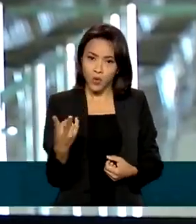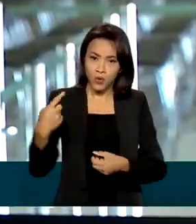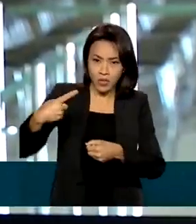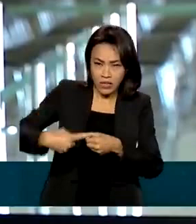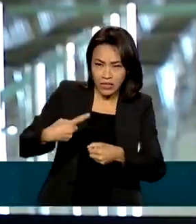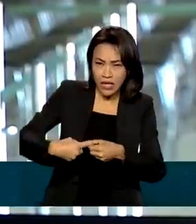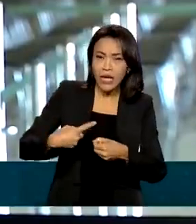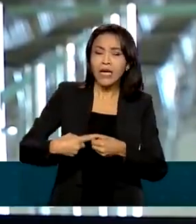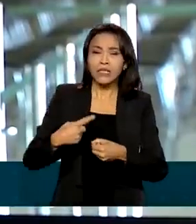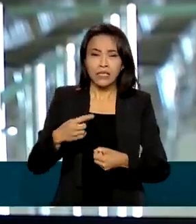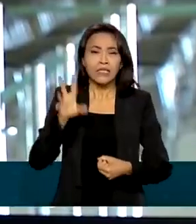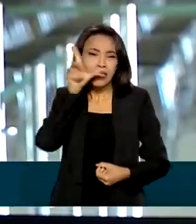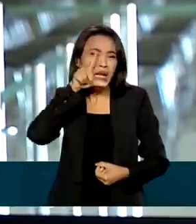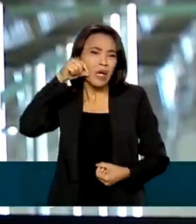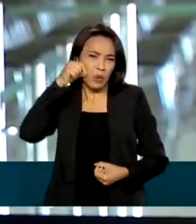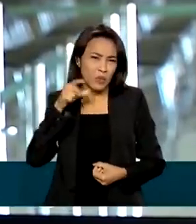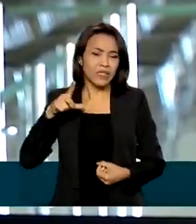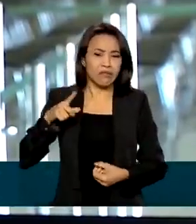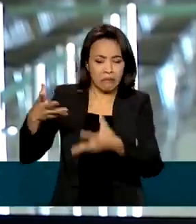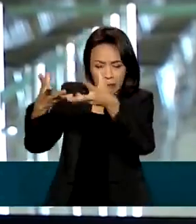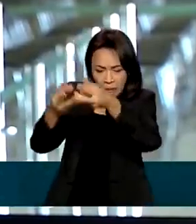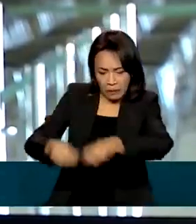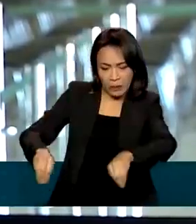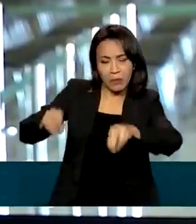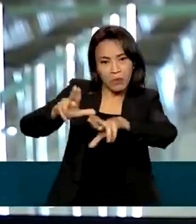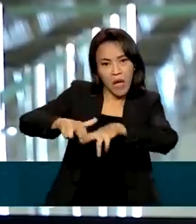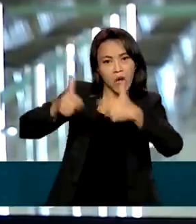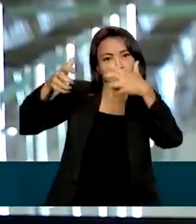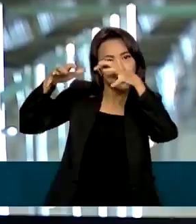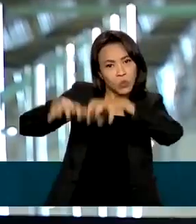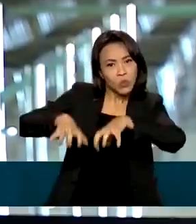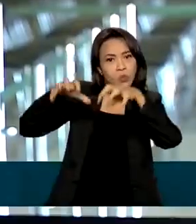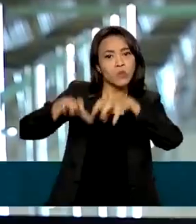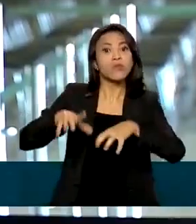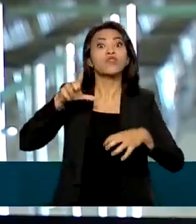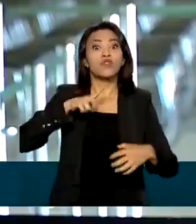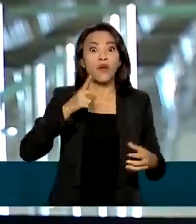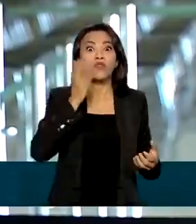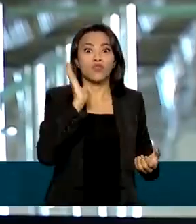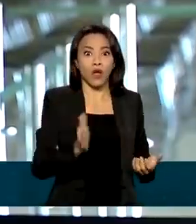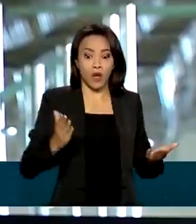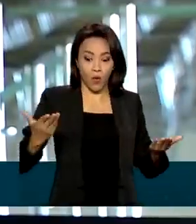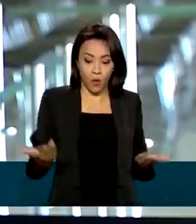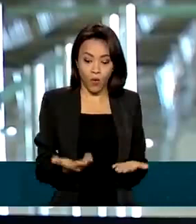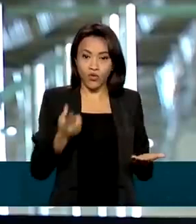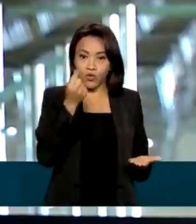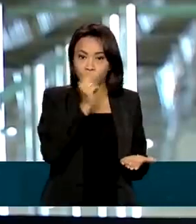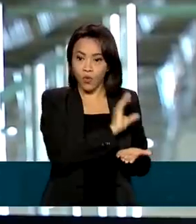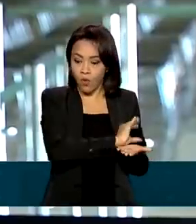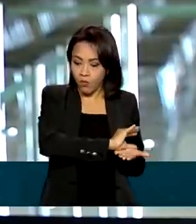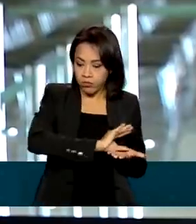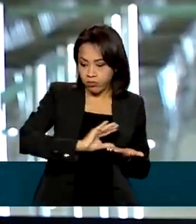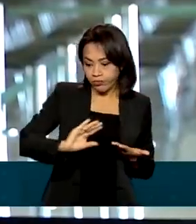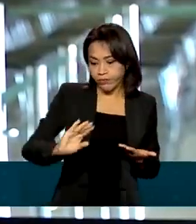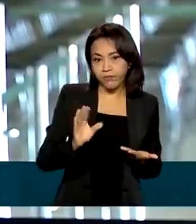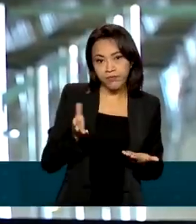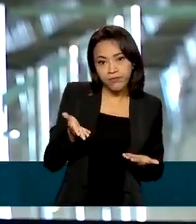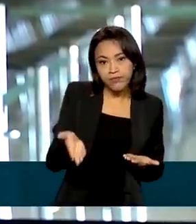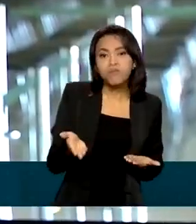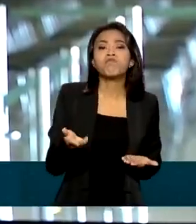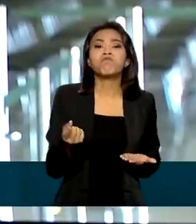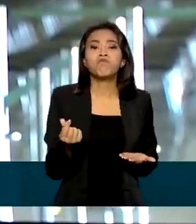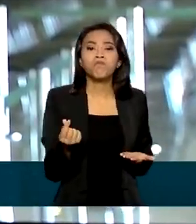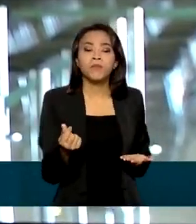Alagoas, estado também bastante afetado pelas chuvas, tiveram repasse autorizado hoje no Diário Oficial da União no valor